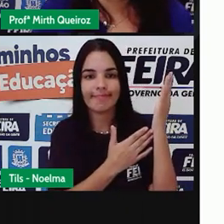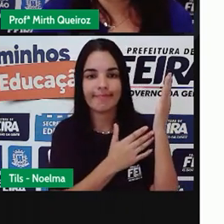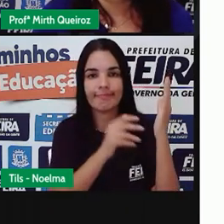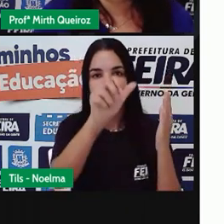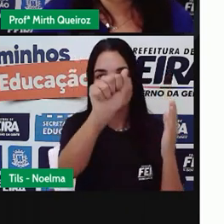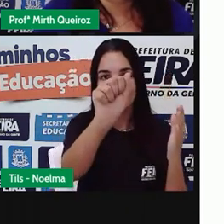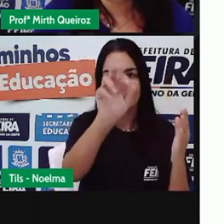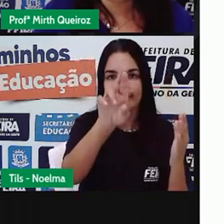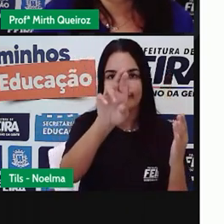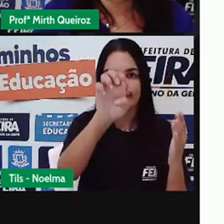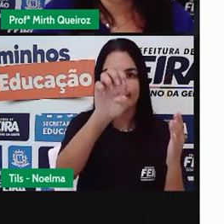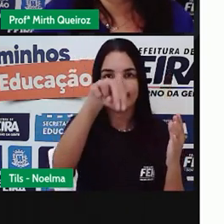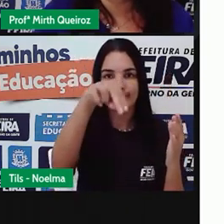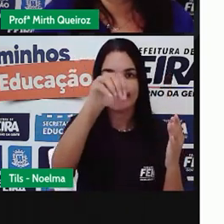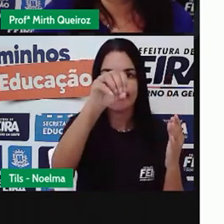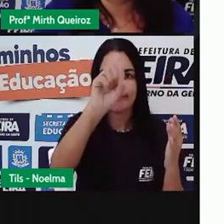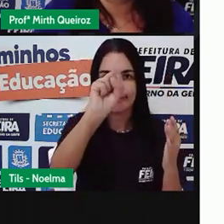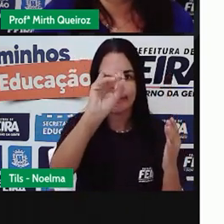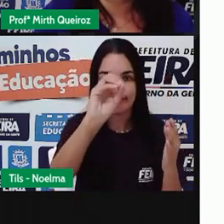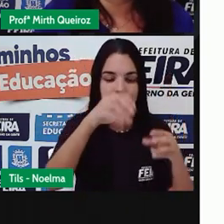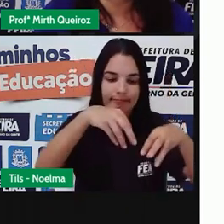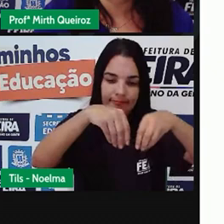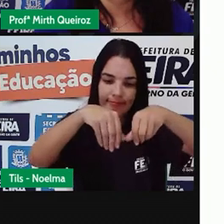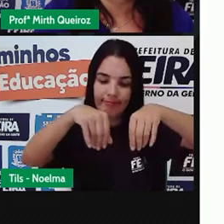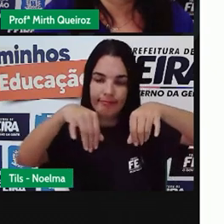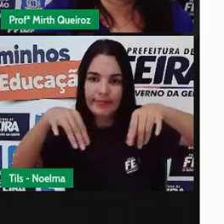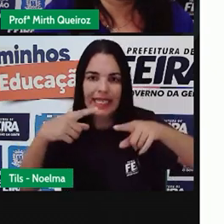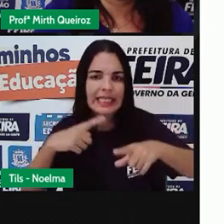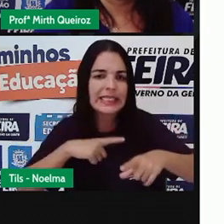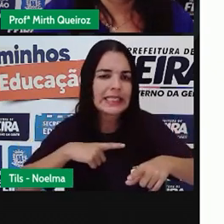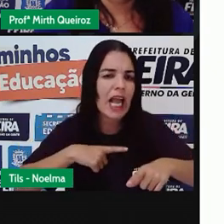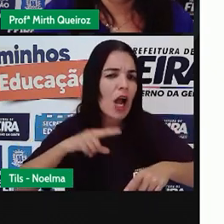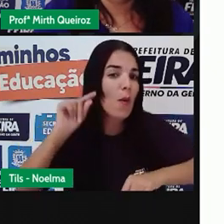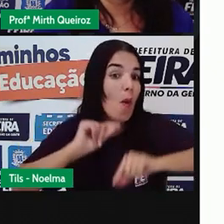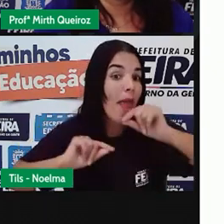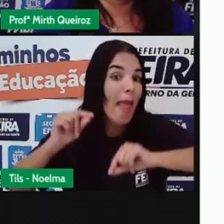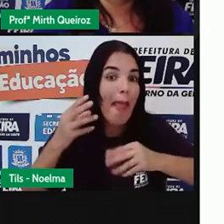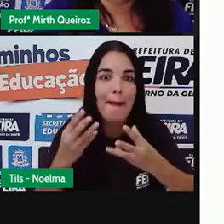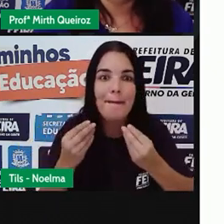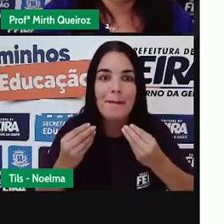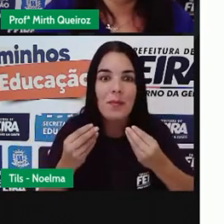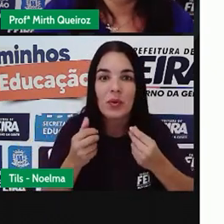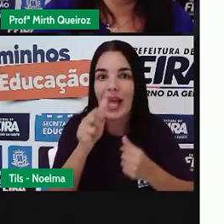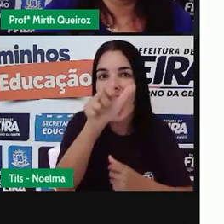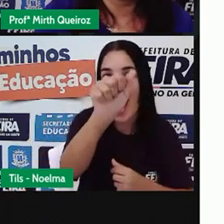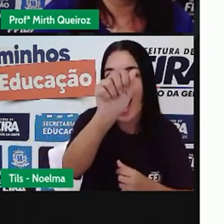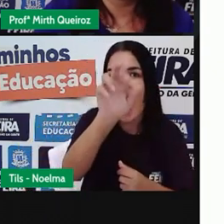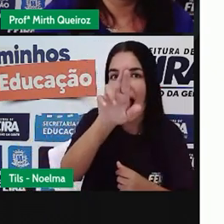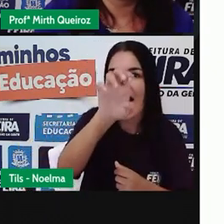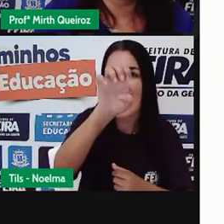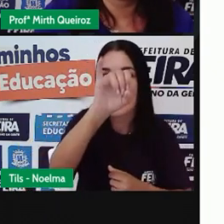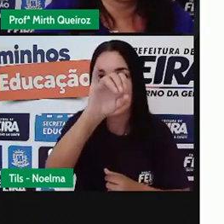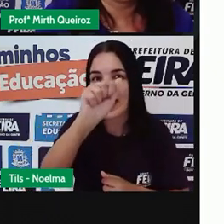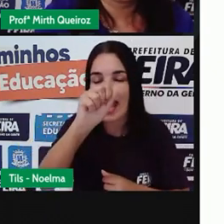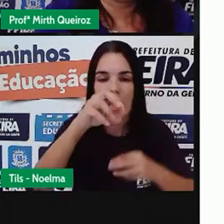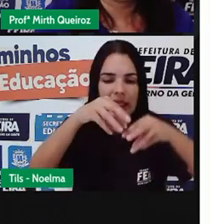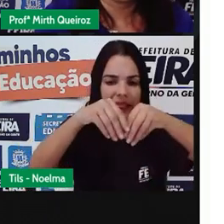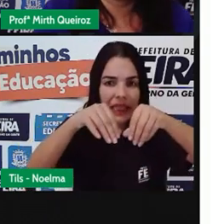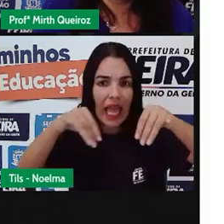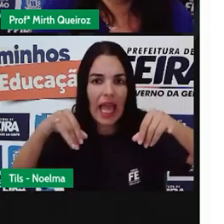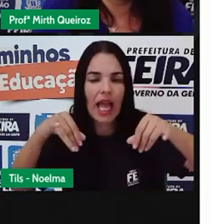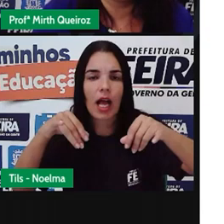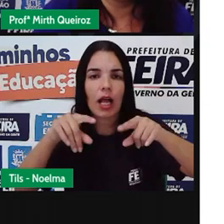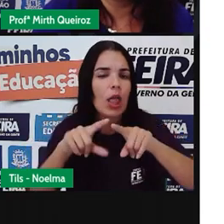O solo arenoso tem uma grande quantidade de areia e é pobre em nutrientes. Ou seja,